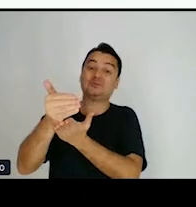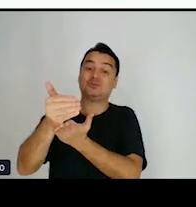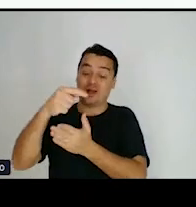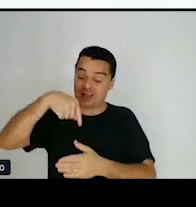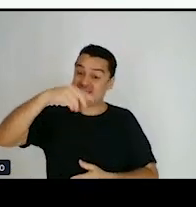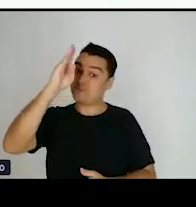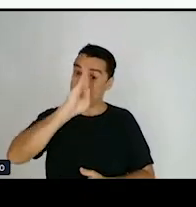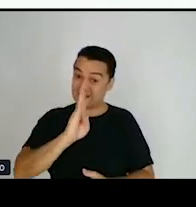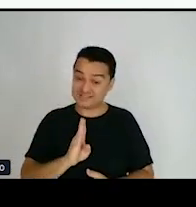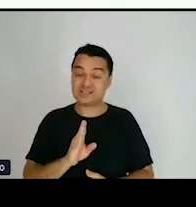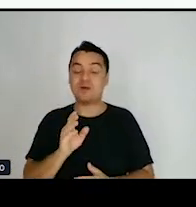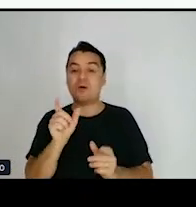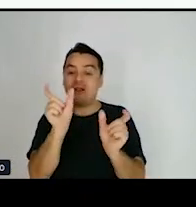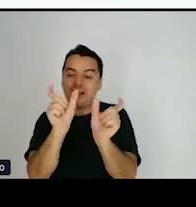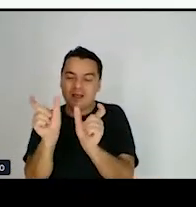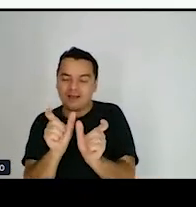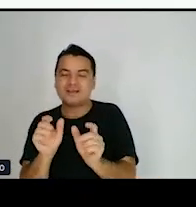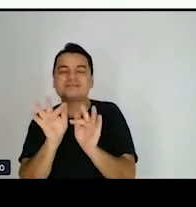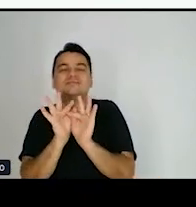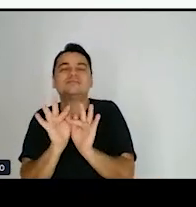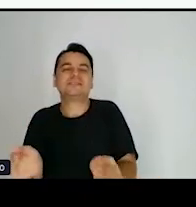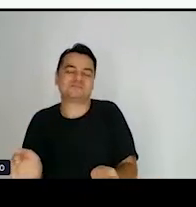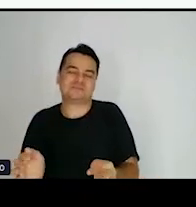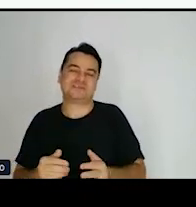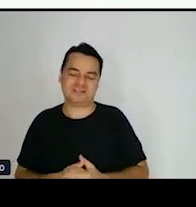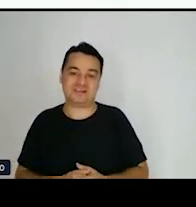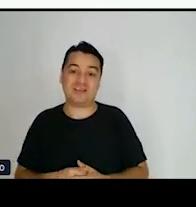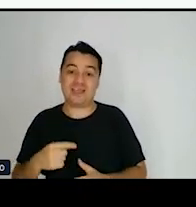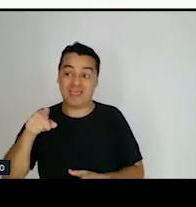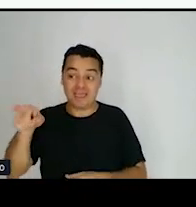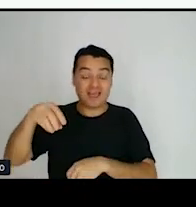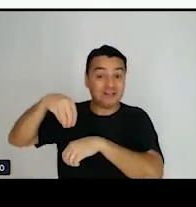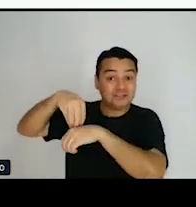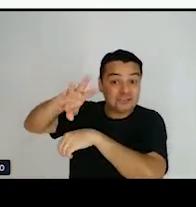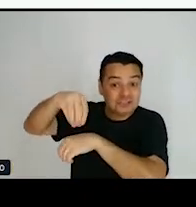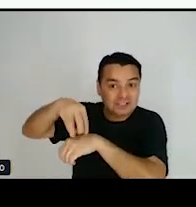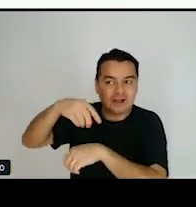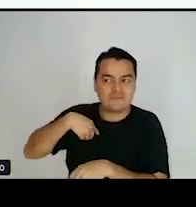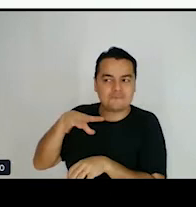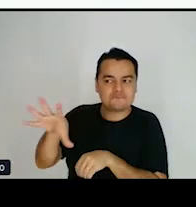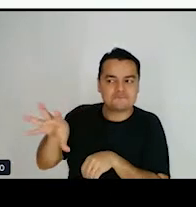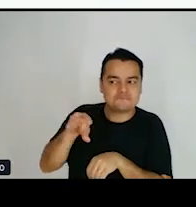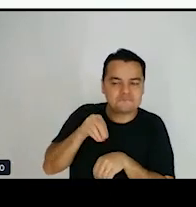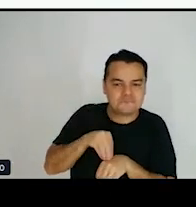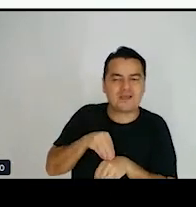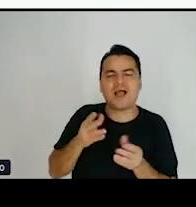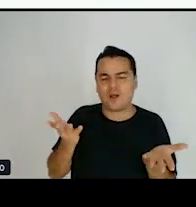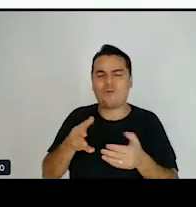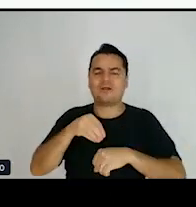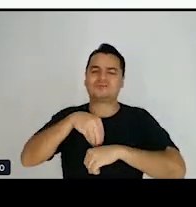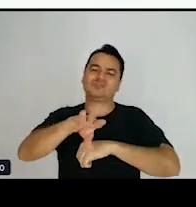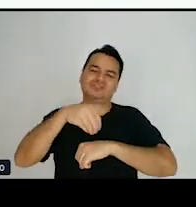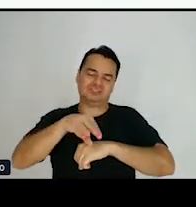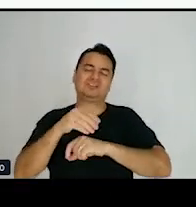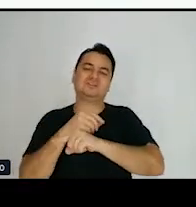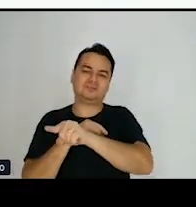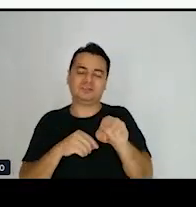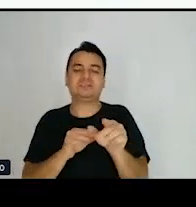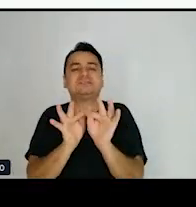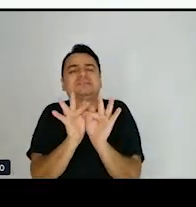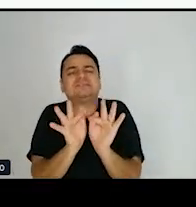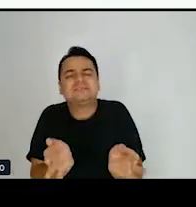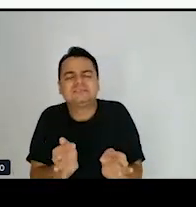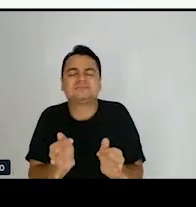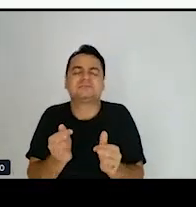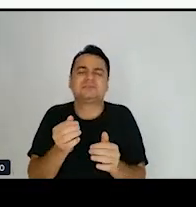Brasil. É dela que eu extraí essas dicas de aplicação da linguagem simples e eu recomendo a todo mundo que siga e acompanhe o